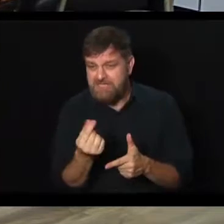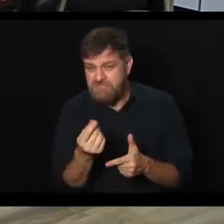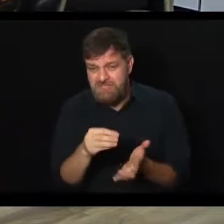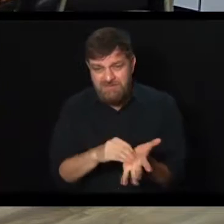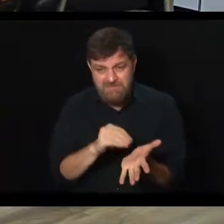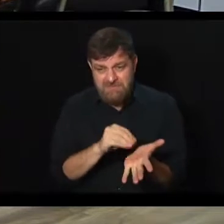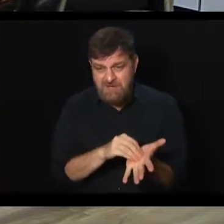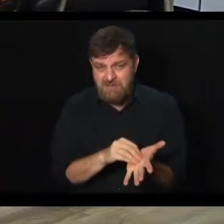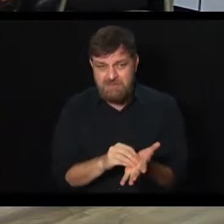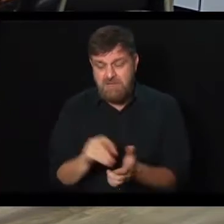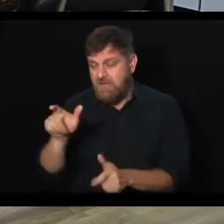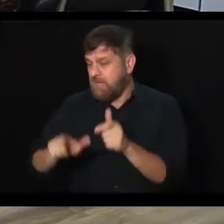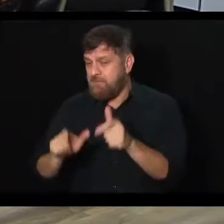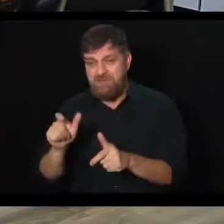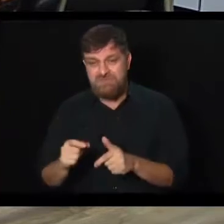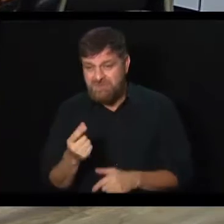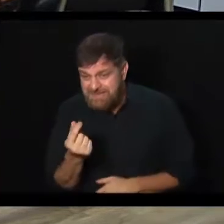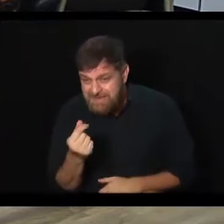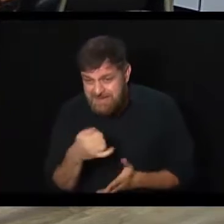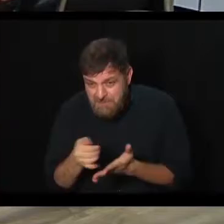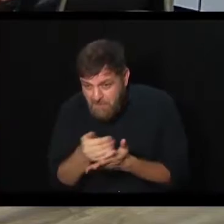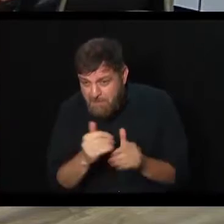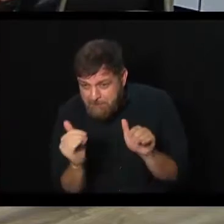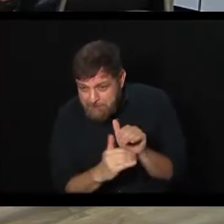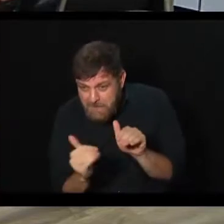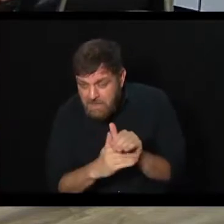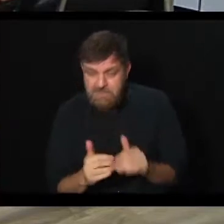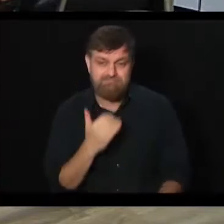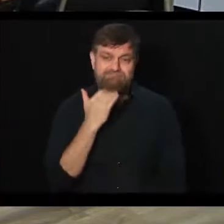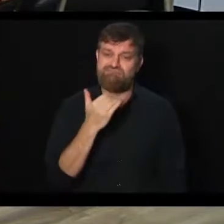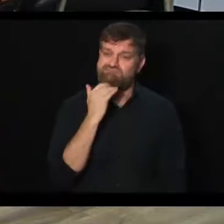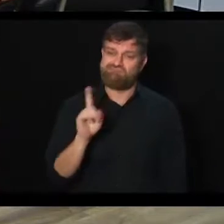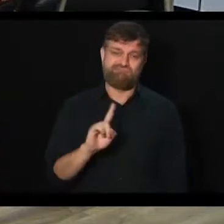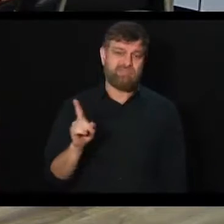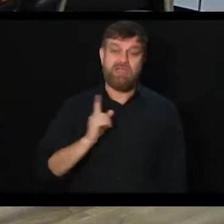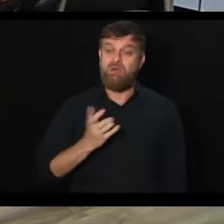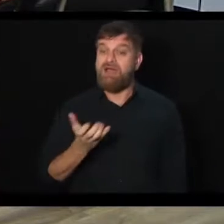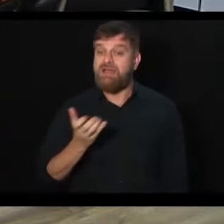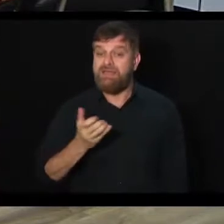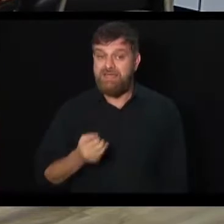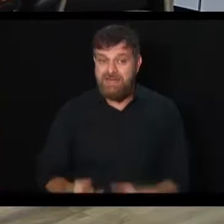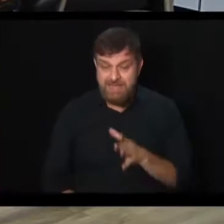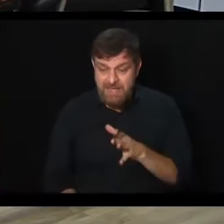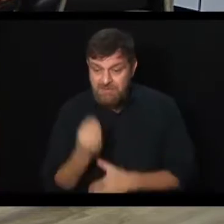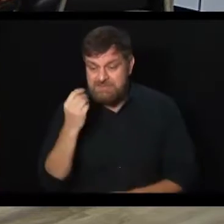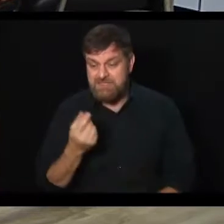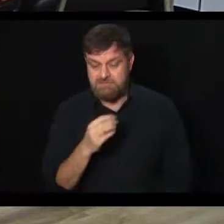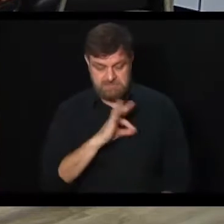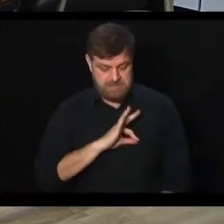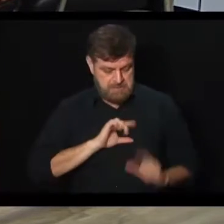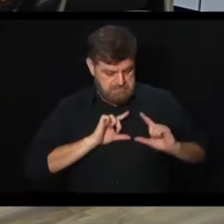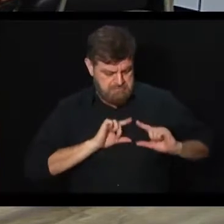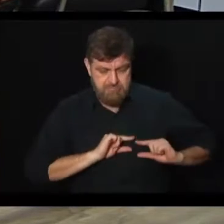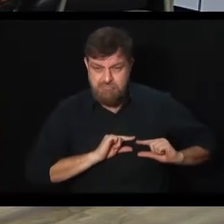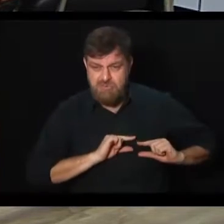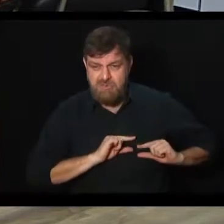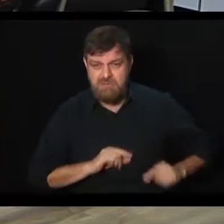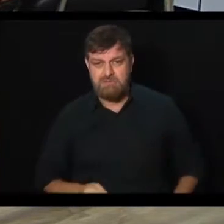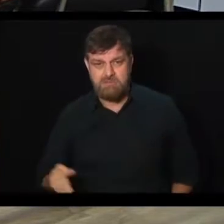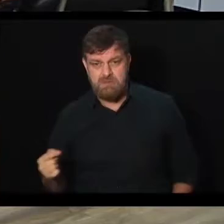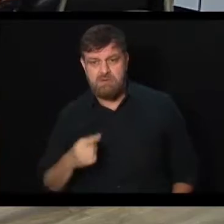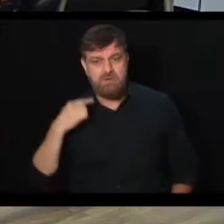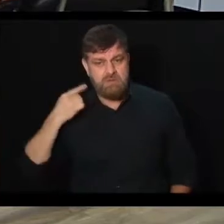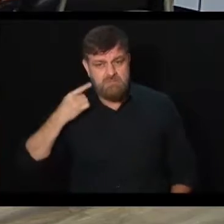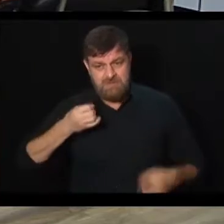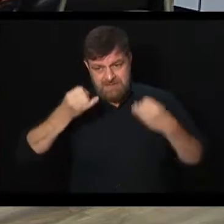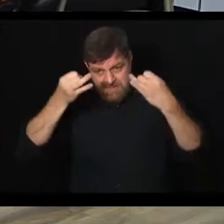as pessoas não vão contribuir. As pessoas não vão contribuir para receber um valor, um benefício abaixo, né? O doutor comentou,